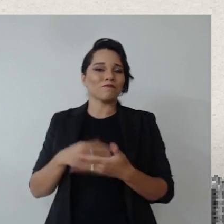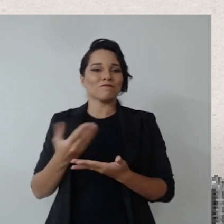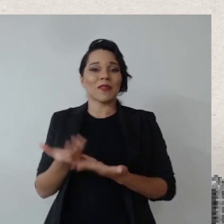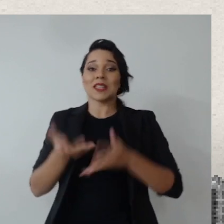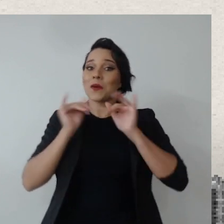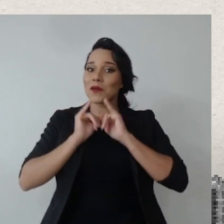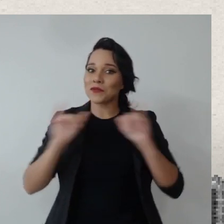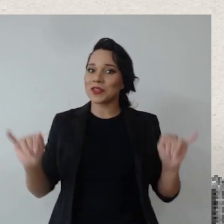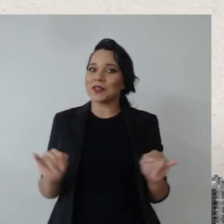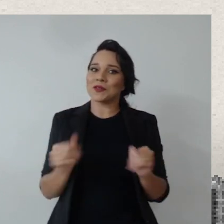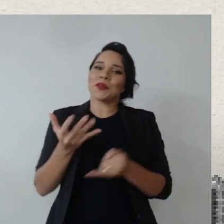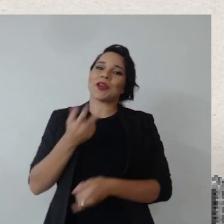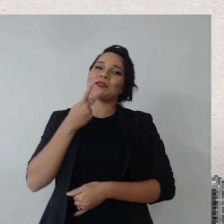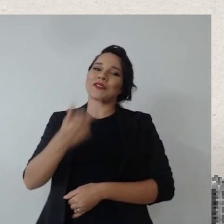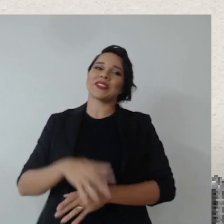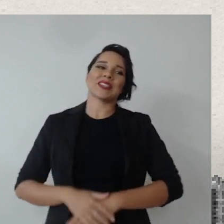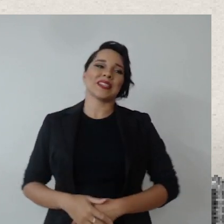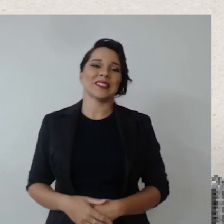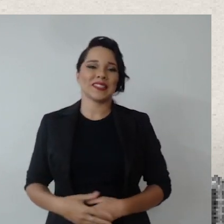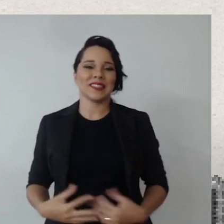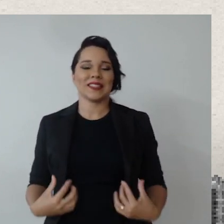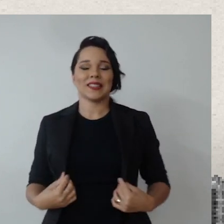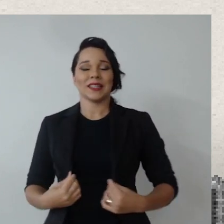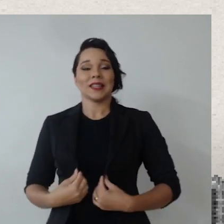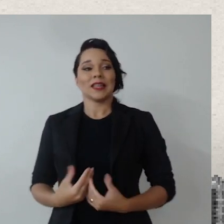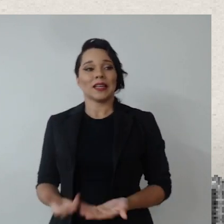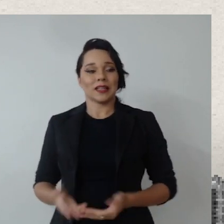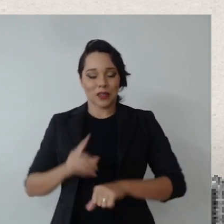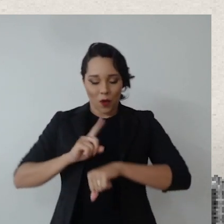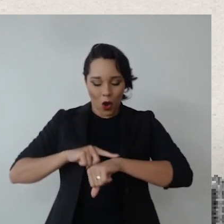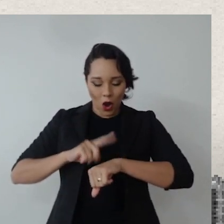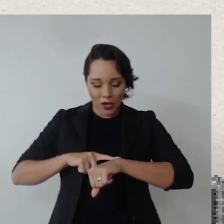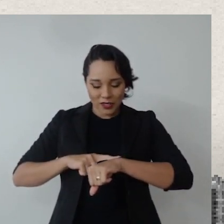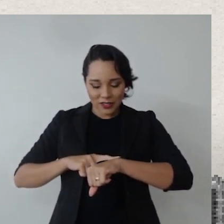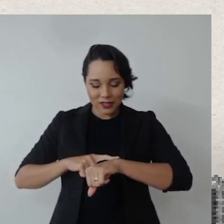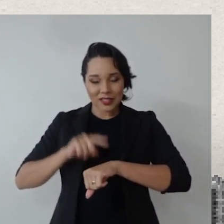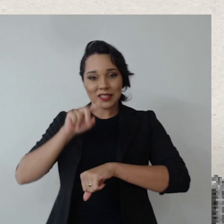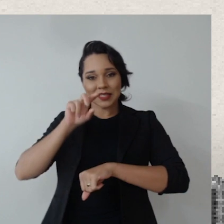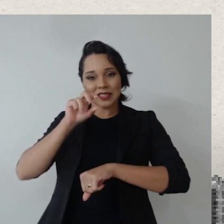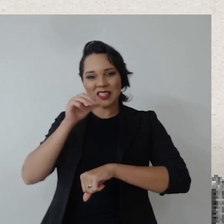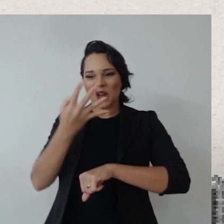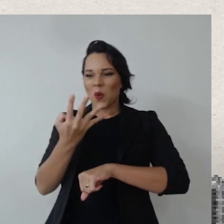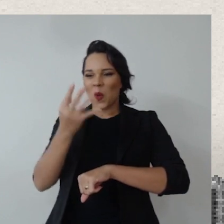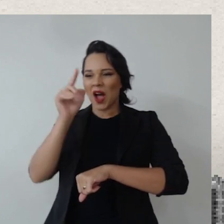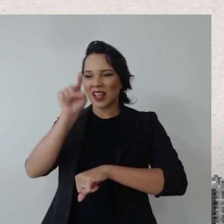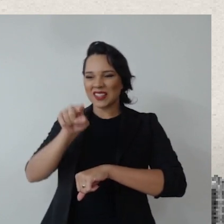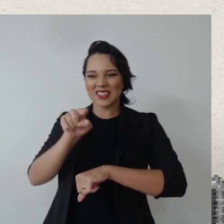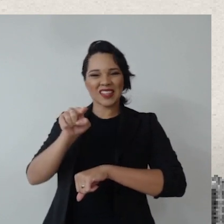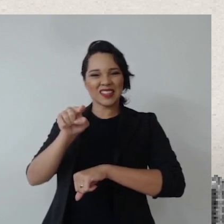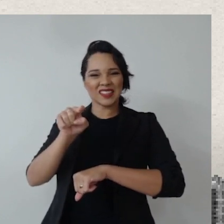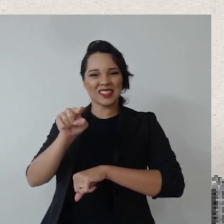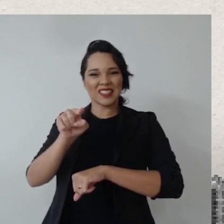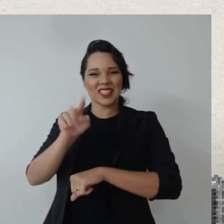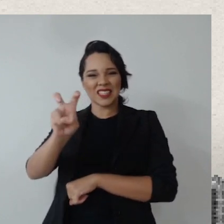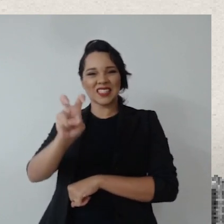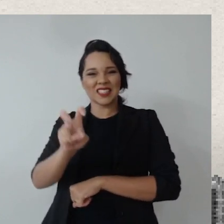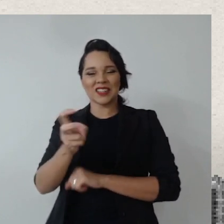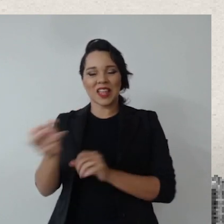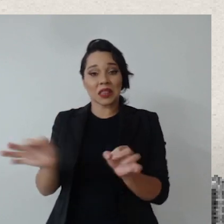esse é o recado que eu quero dar para vocês. São 16h05, acho que até terminei antes.